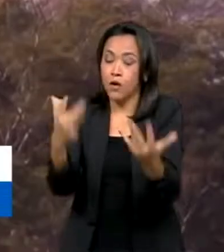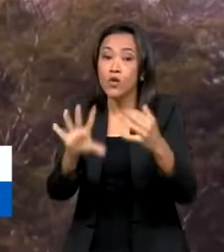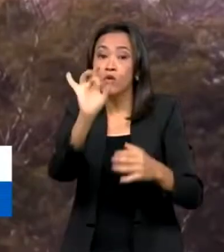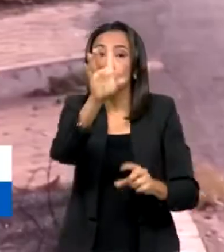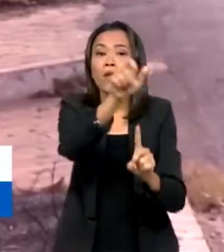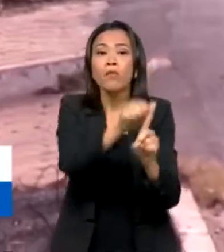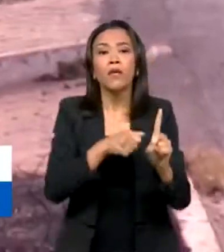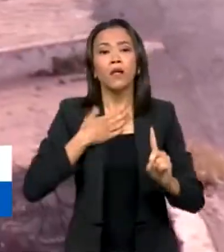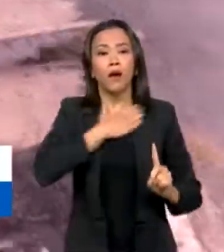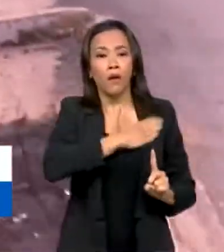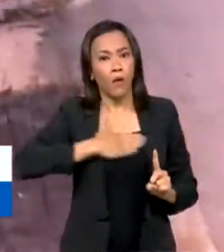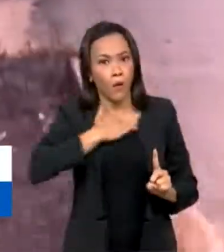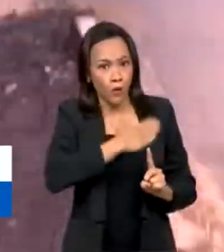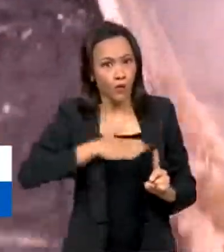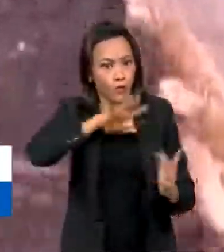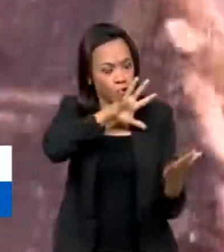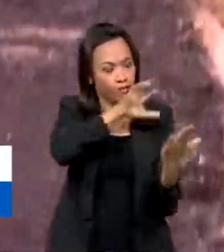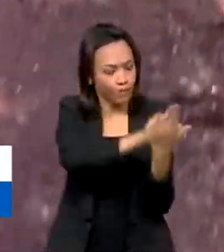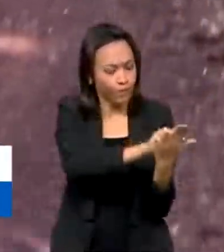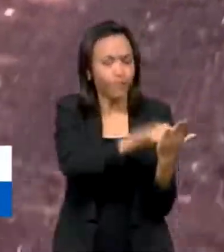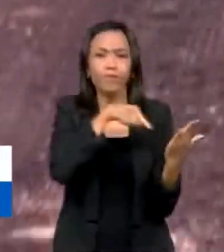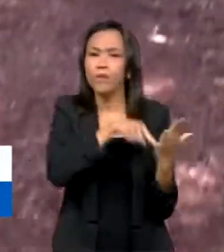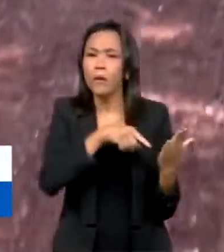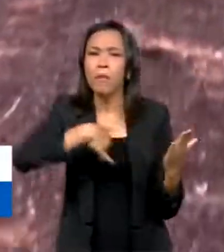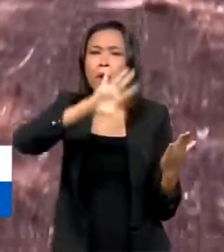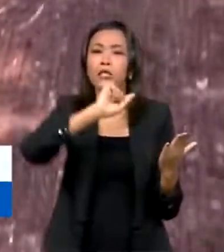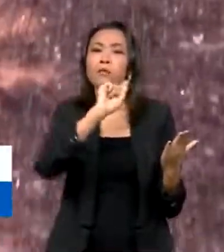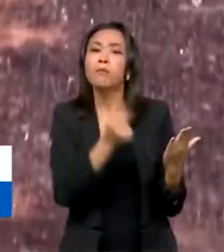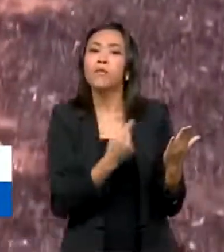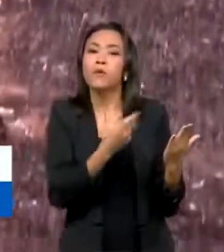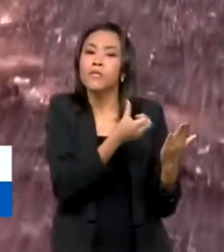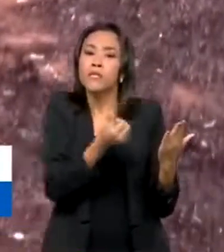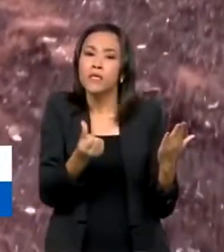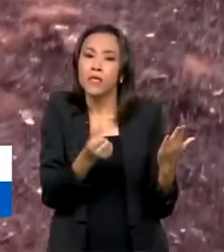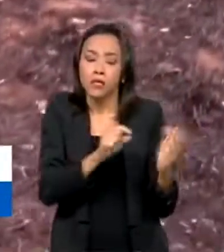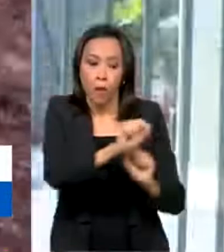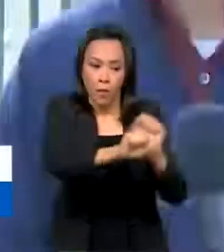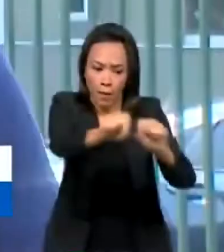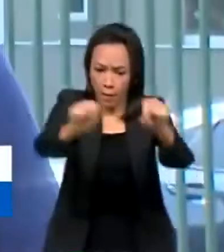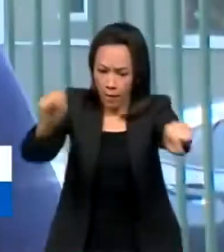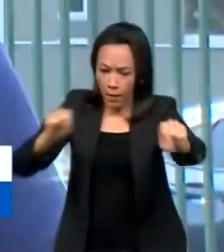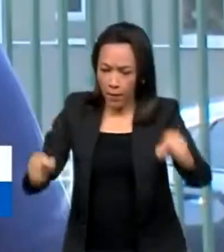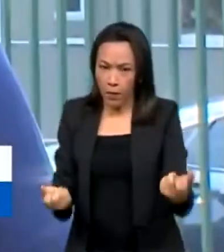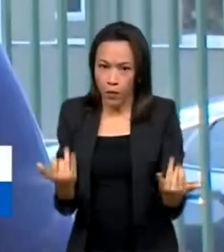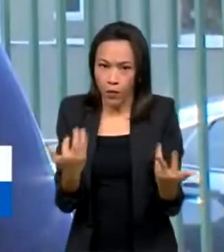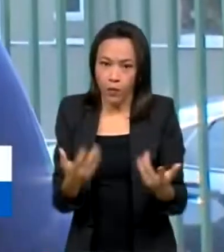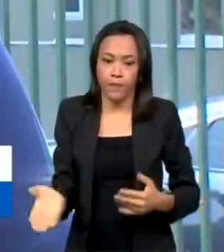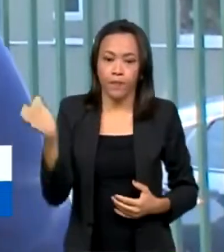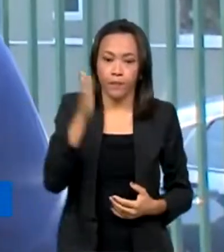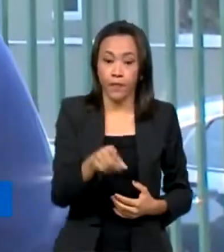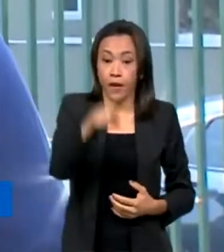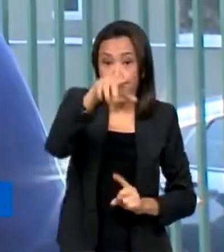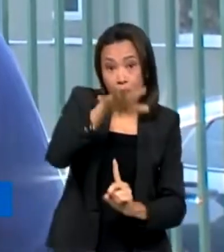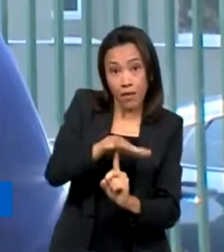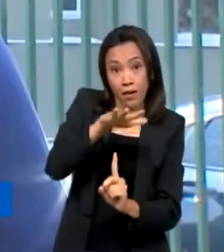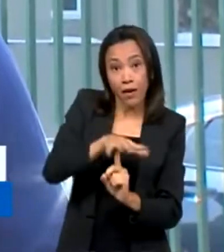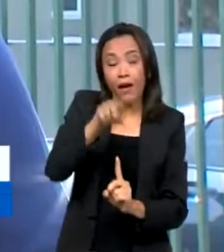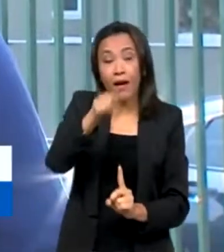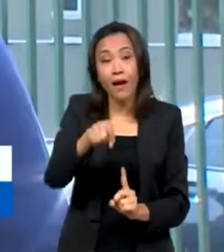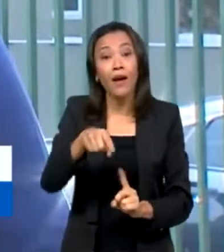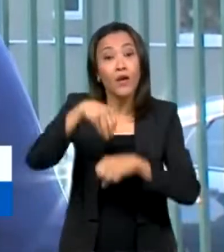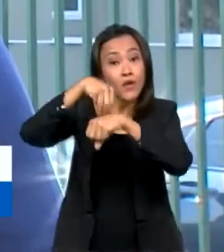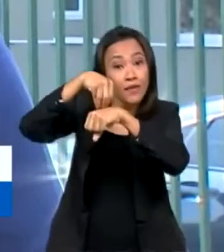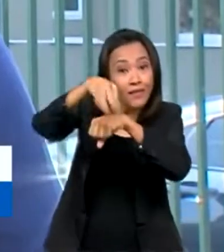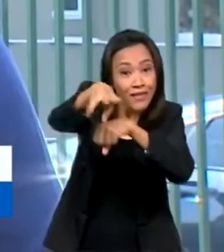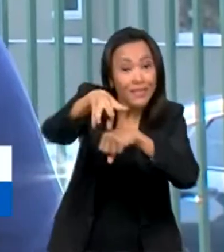mês de agosto foram registrados mais de 1.600 focos de incêndio. No Paraná, uma notícia que interessa